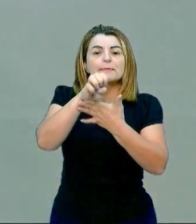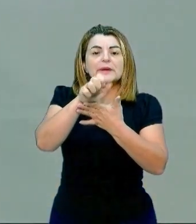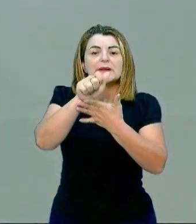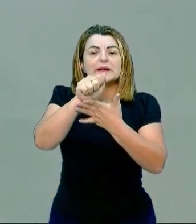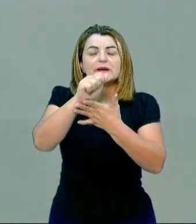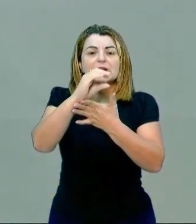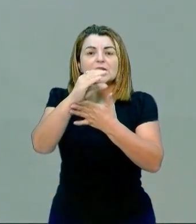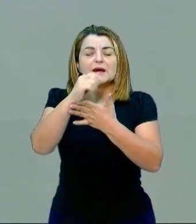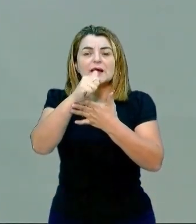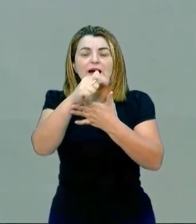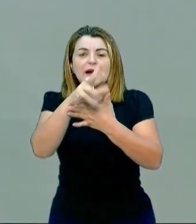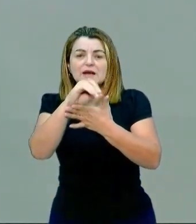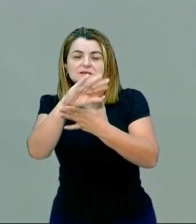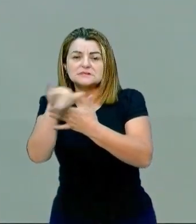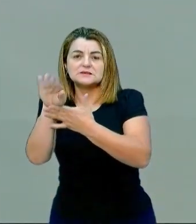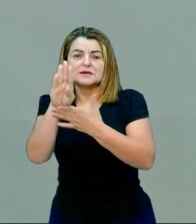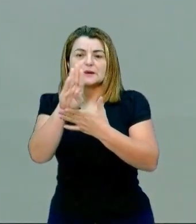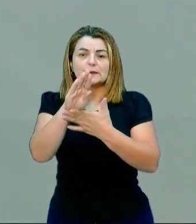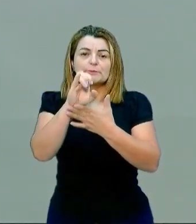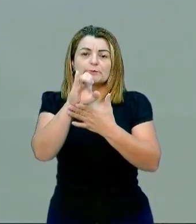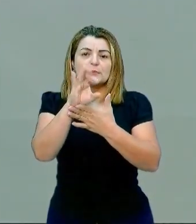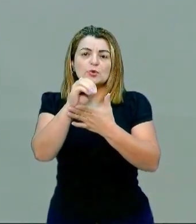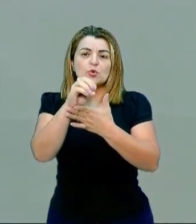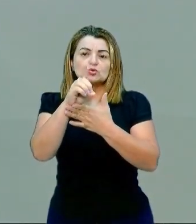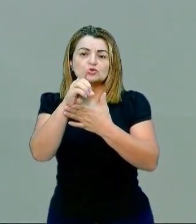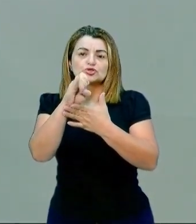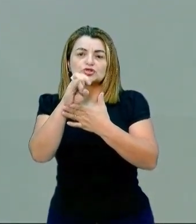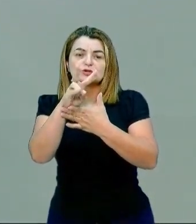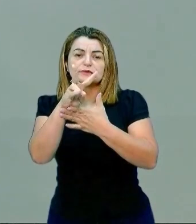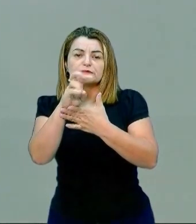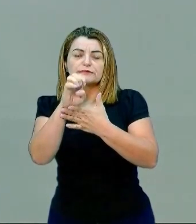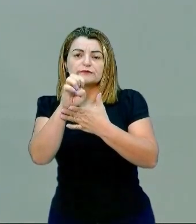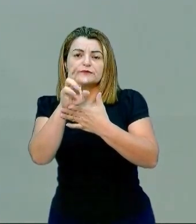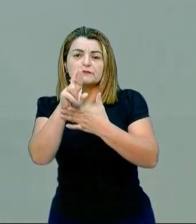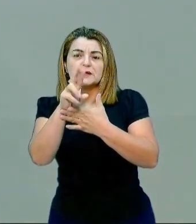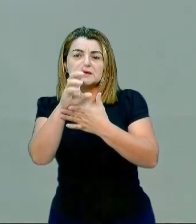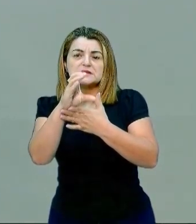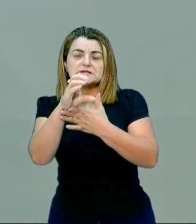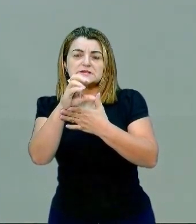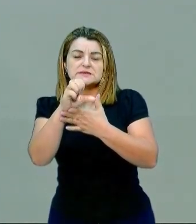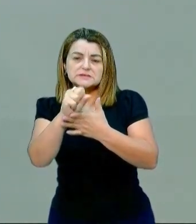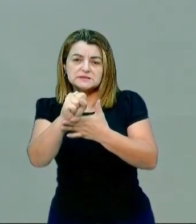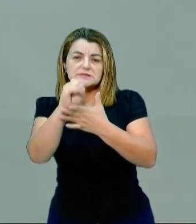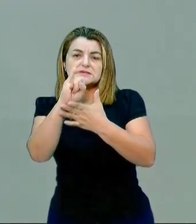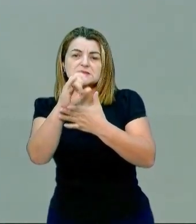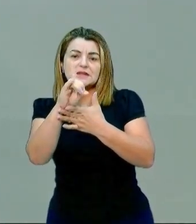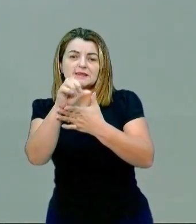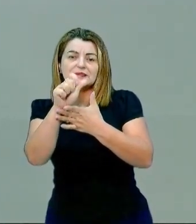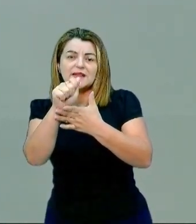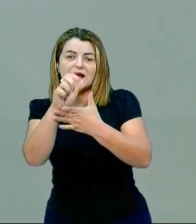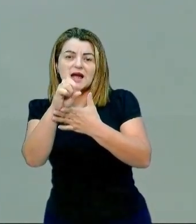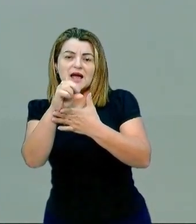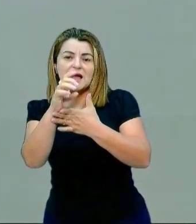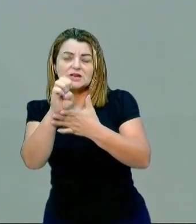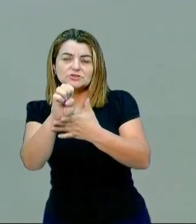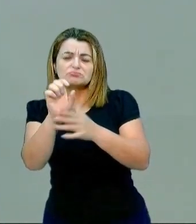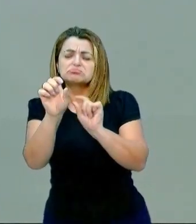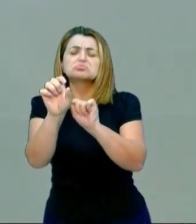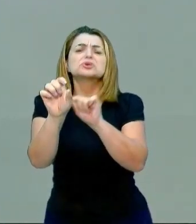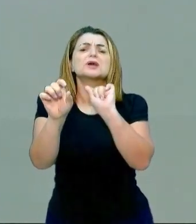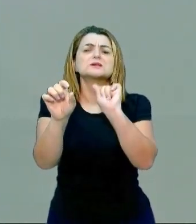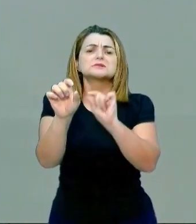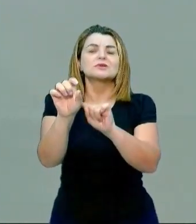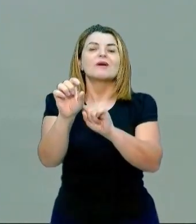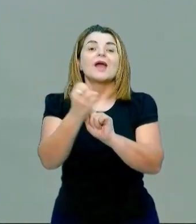o que é biodiversidade? Biodiversidade é a quantidade de vida que há em